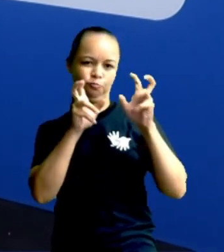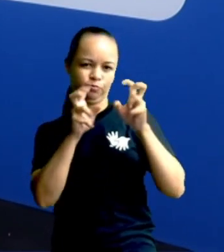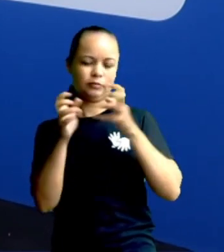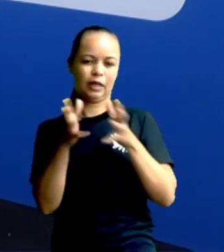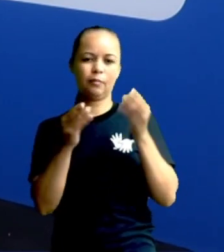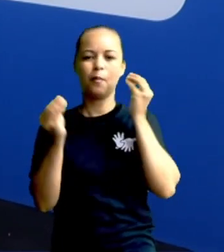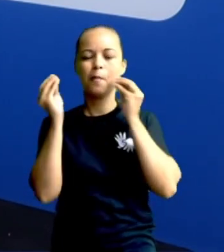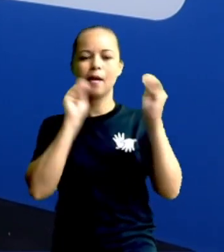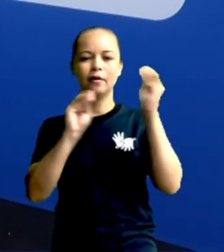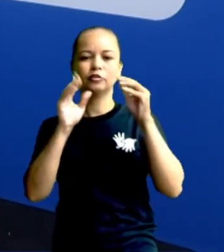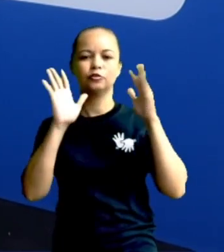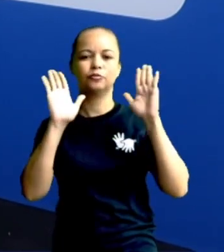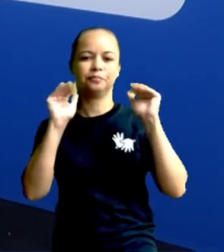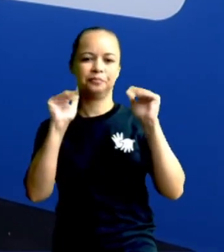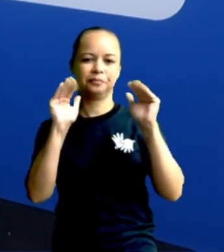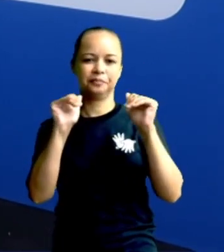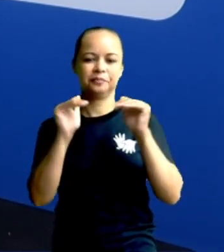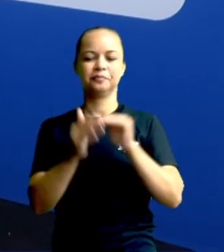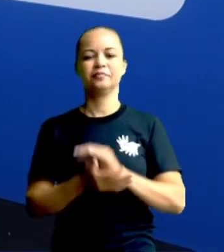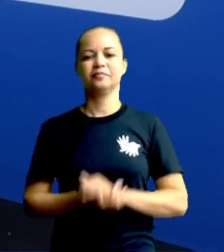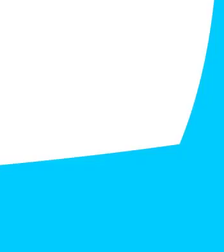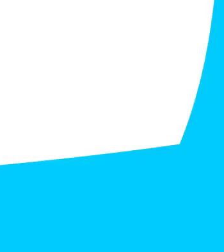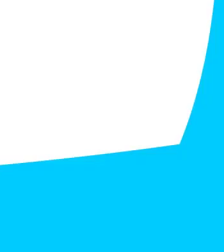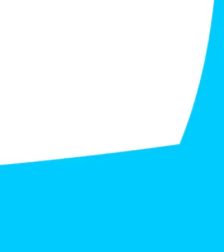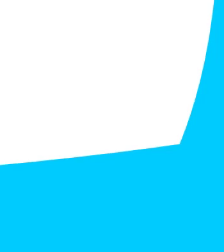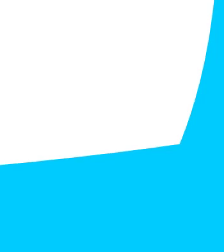Beijos e até a próxima. Tchau, tchau!